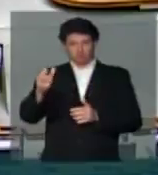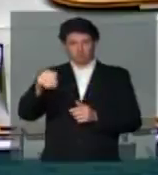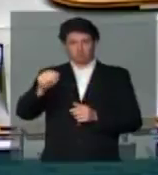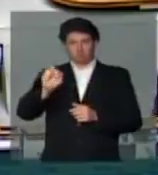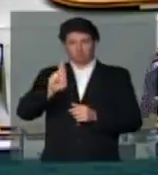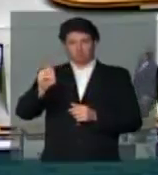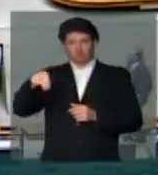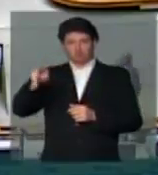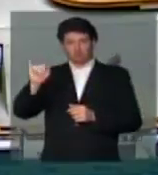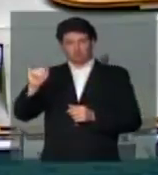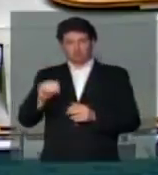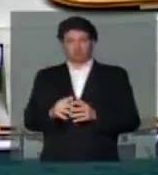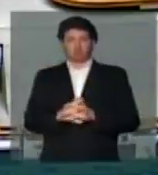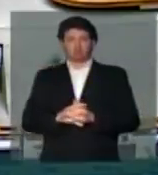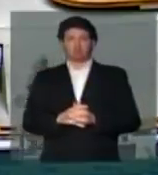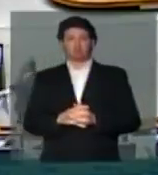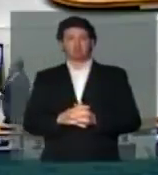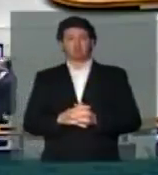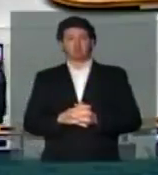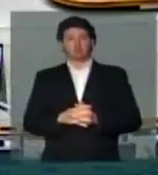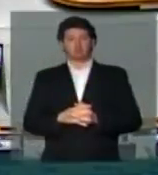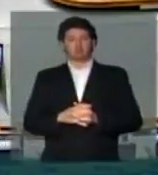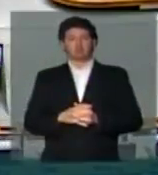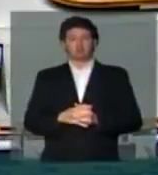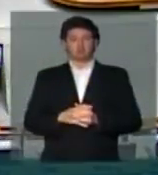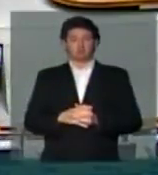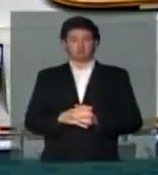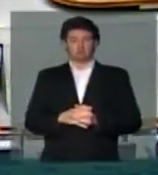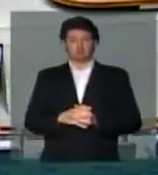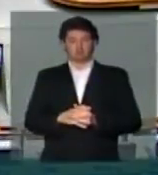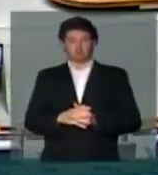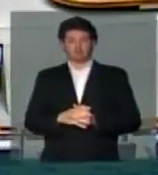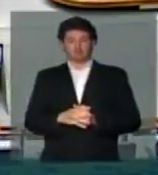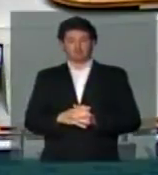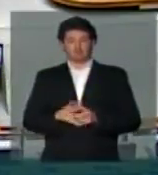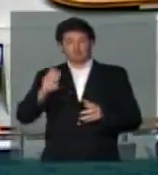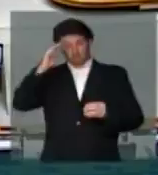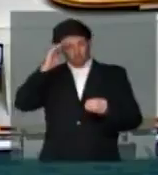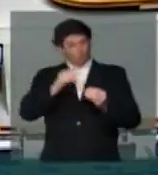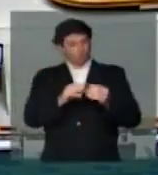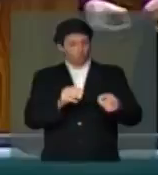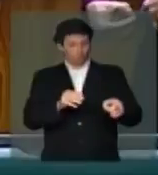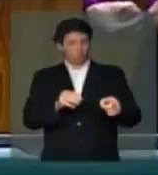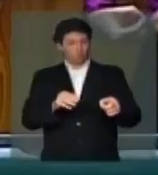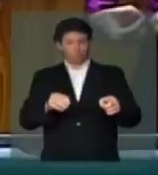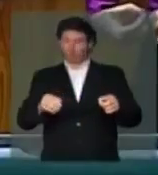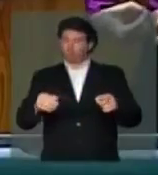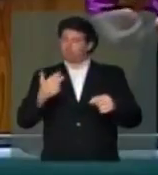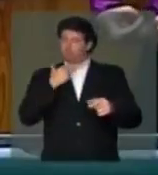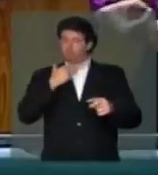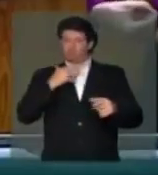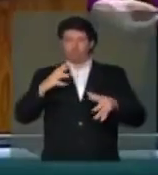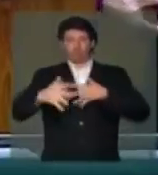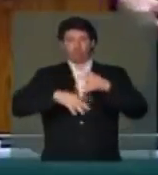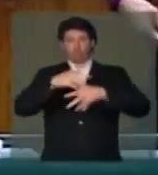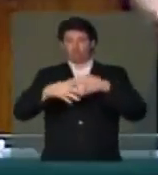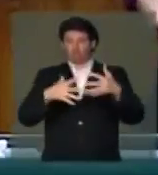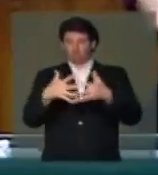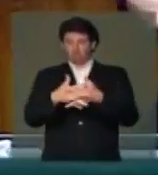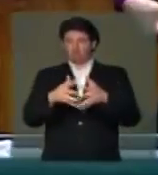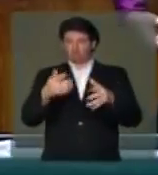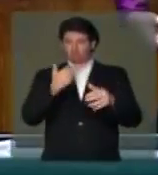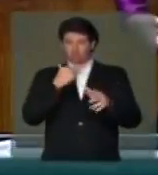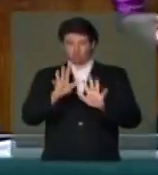Bom, quer dizer, V. Exª, concordamos com o discurso de V. Exª, baderna não. Obrigado, Sr.